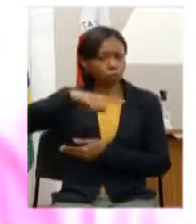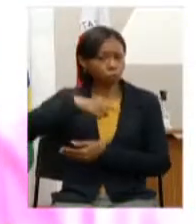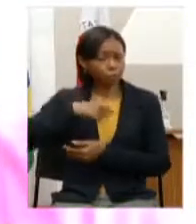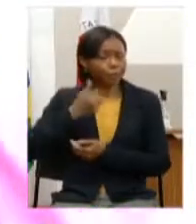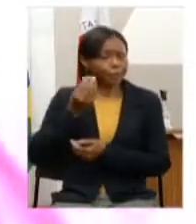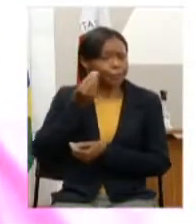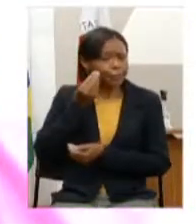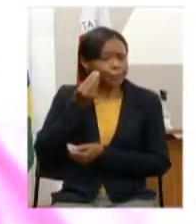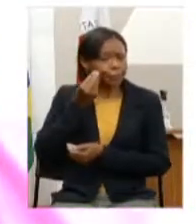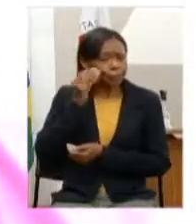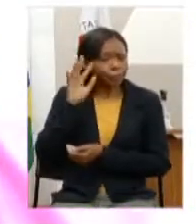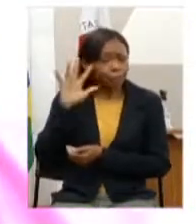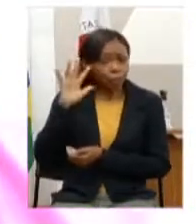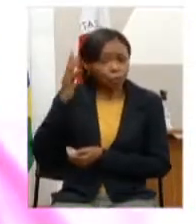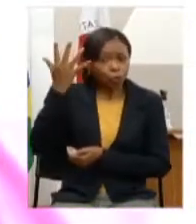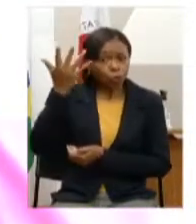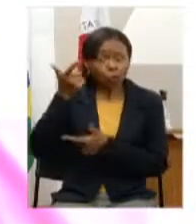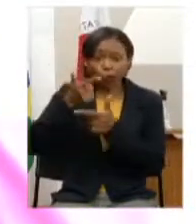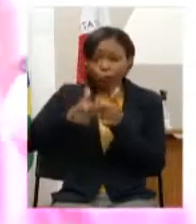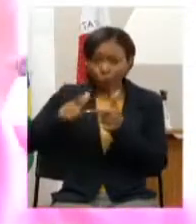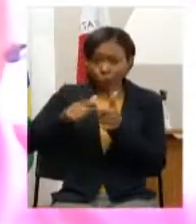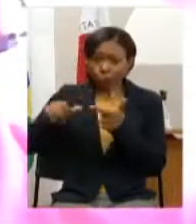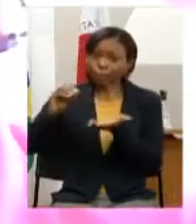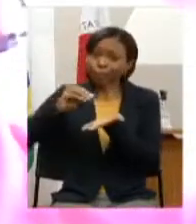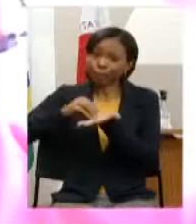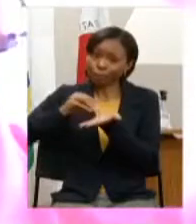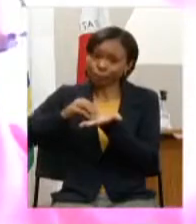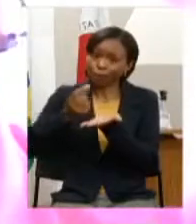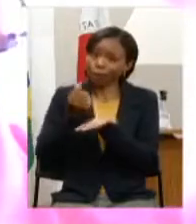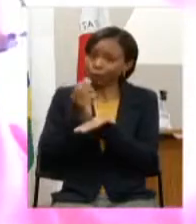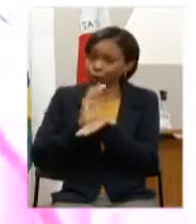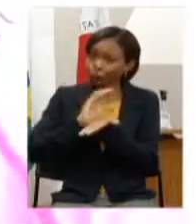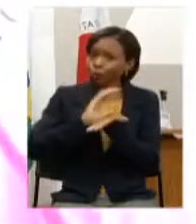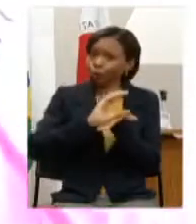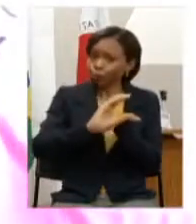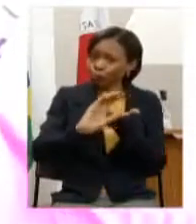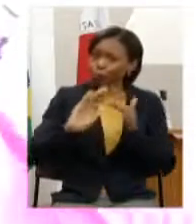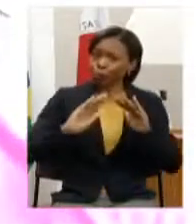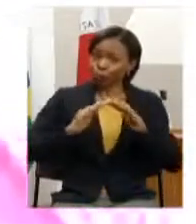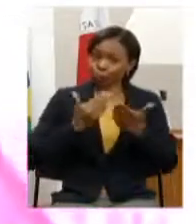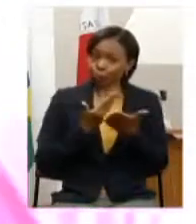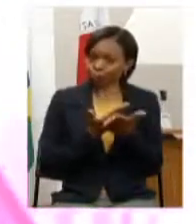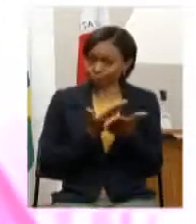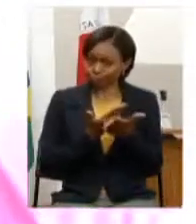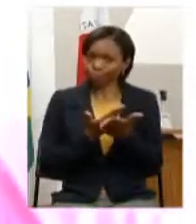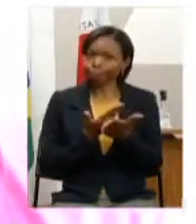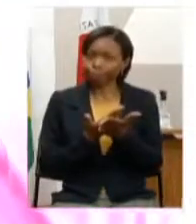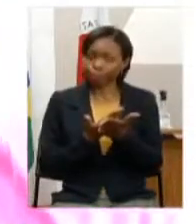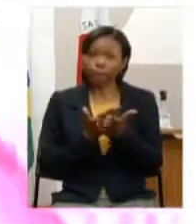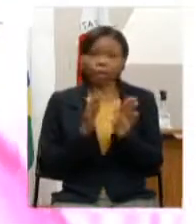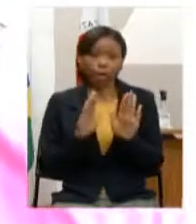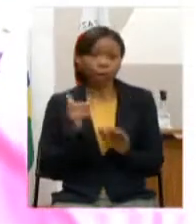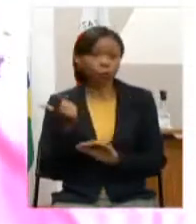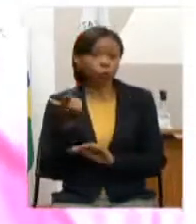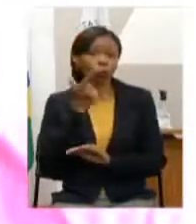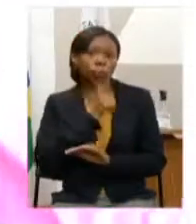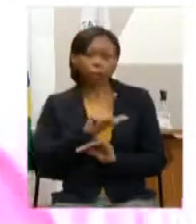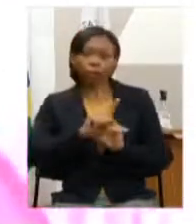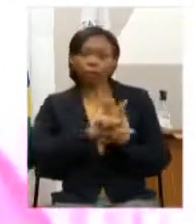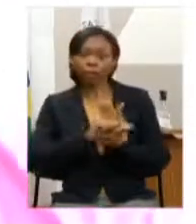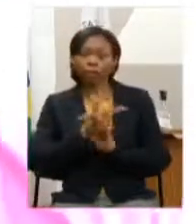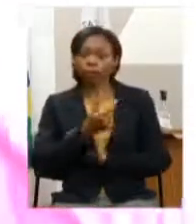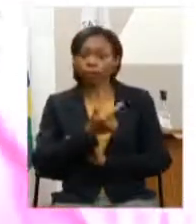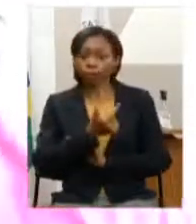resolver um problema da insuficiência dos recursos pra manutenção das escolas e conseguimos através da lei 12